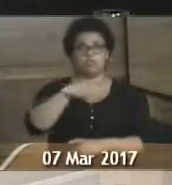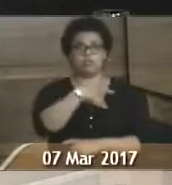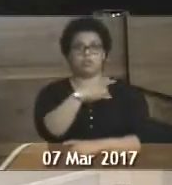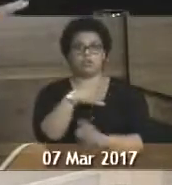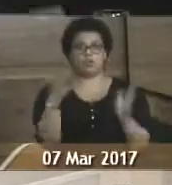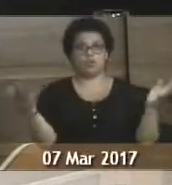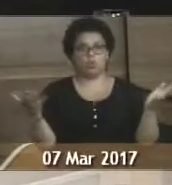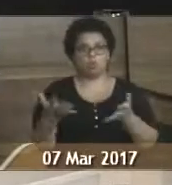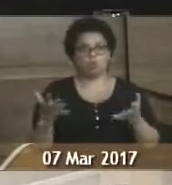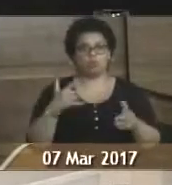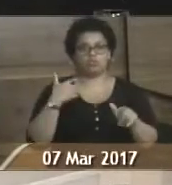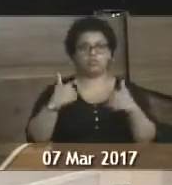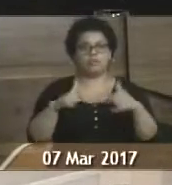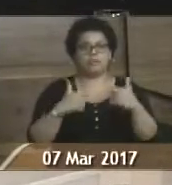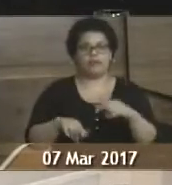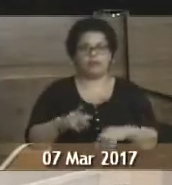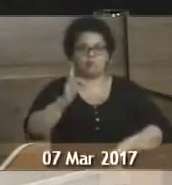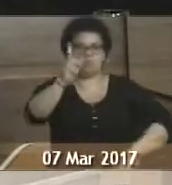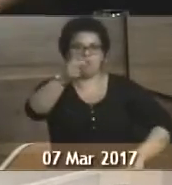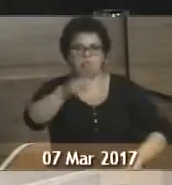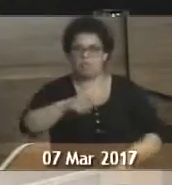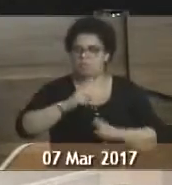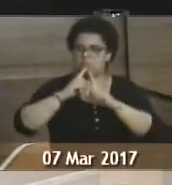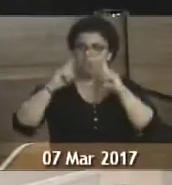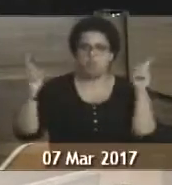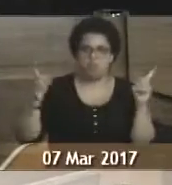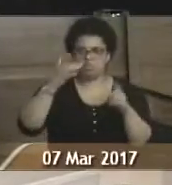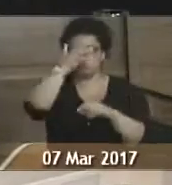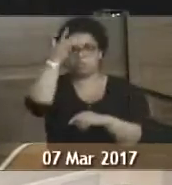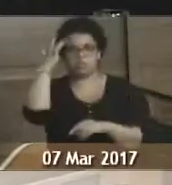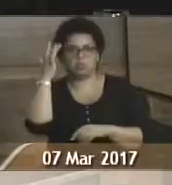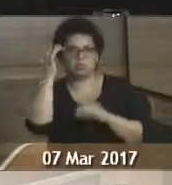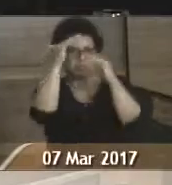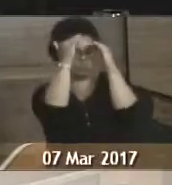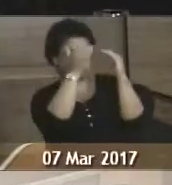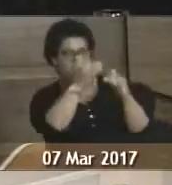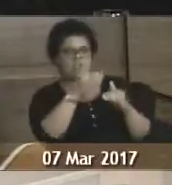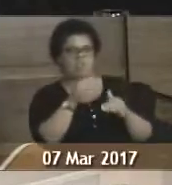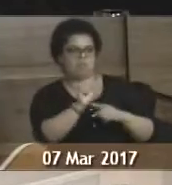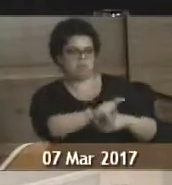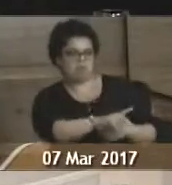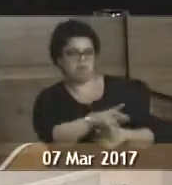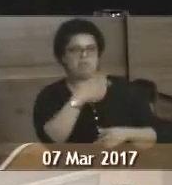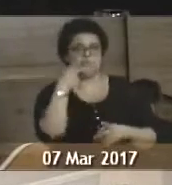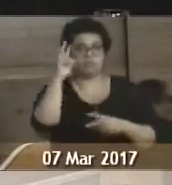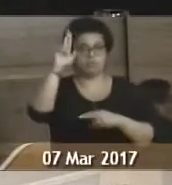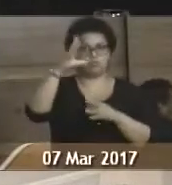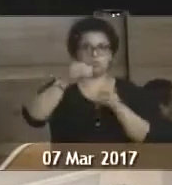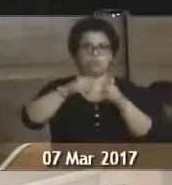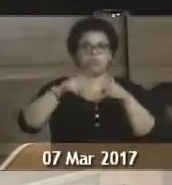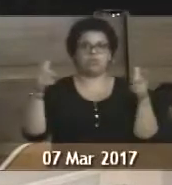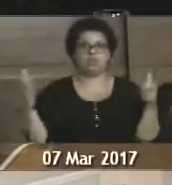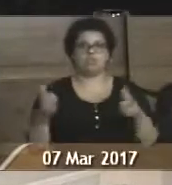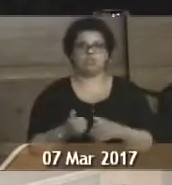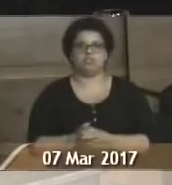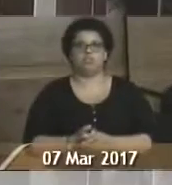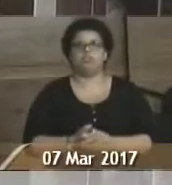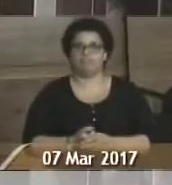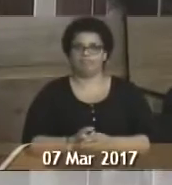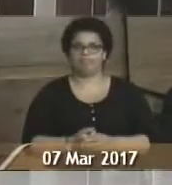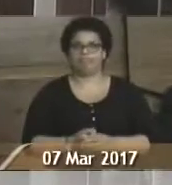Hoje em dia, eles trabalham com o dedo na cara, é um aluno criado também. Ameaça. Responsabilidade muito grande. É, ameaça.